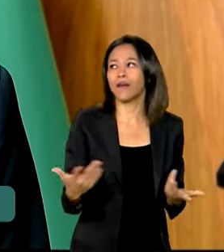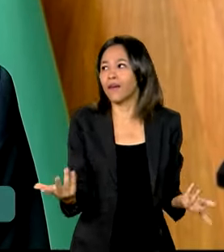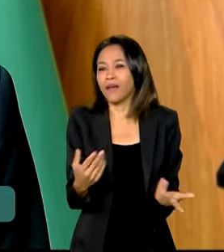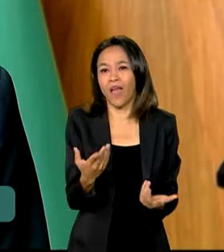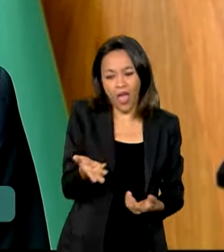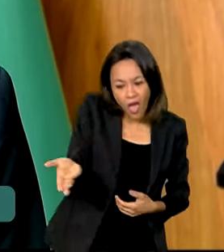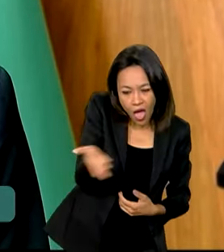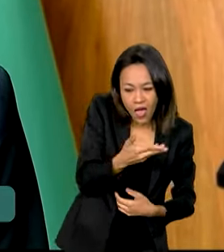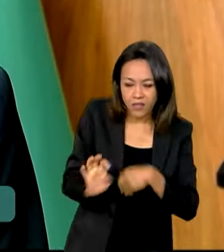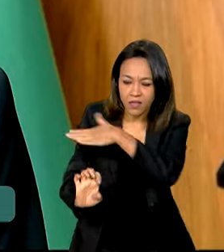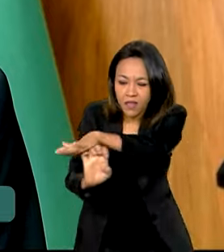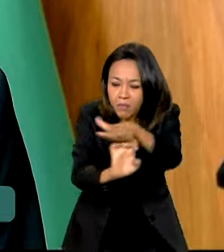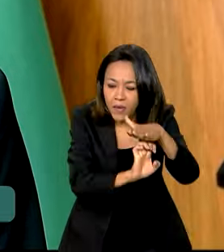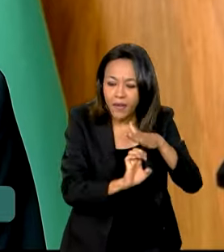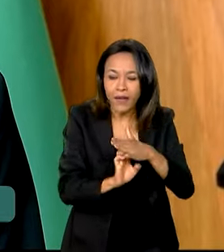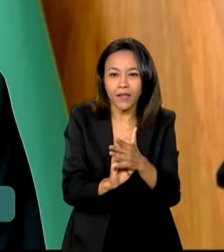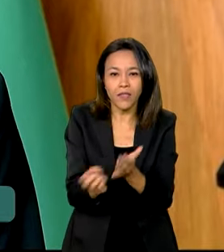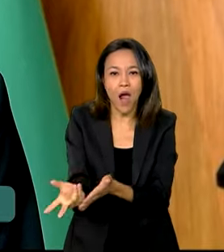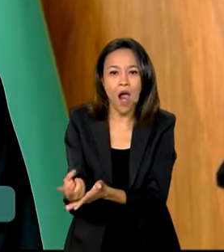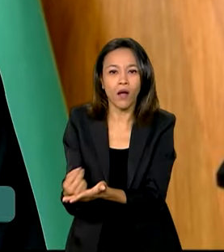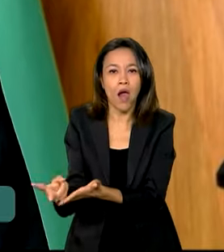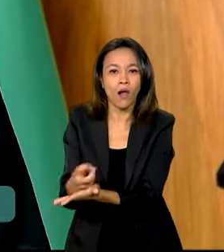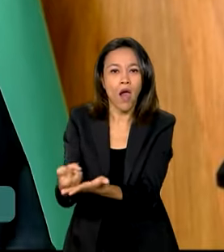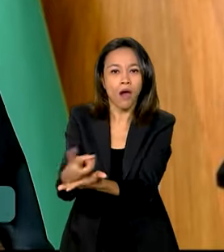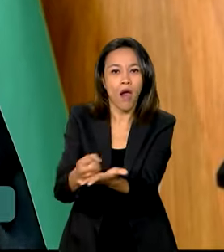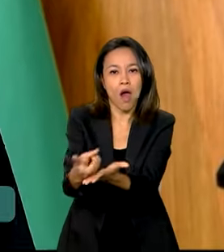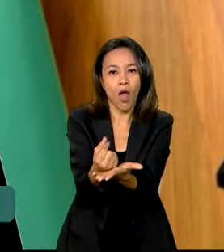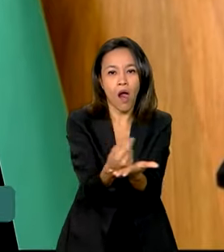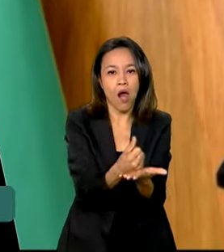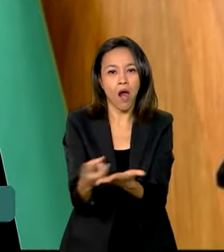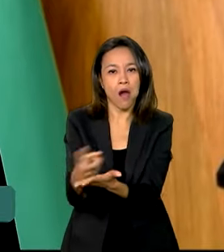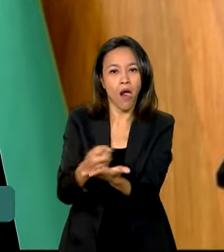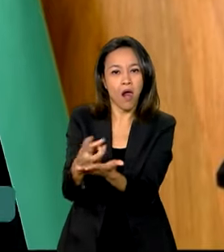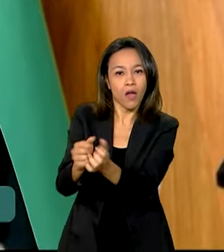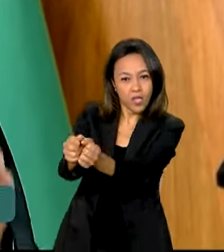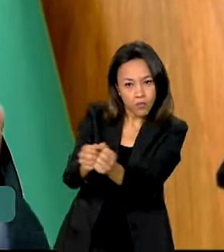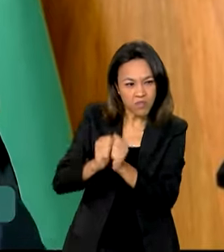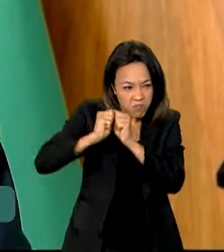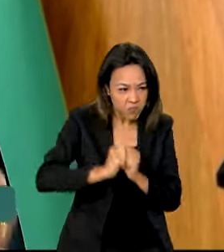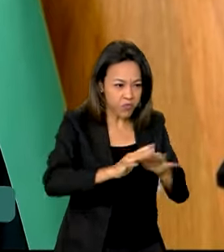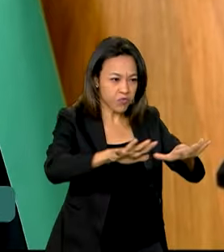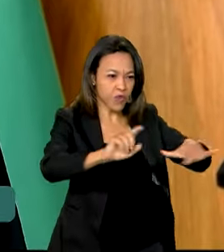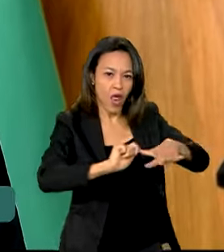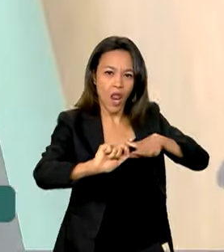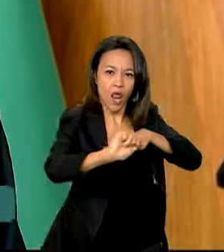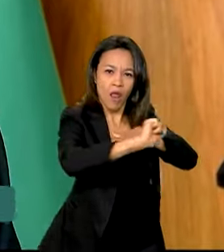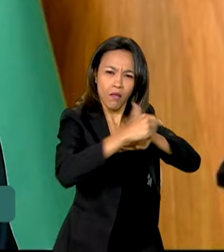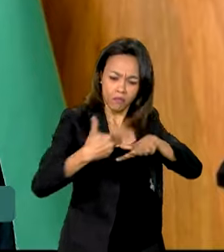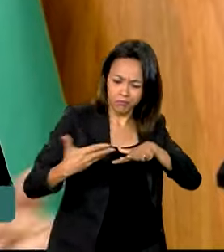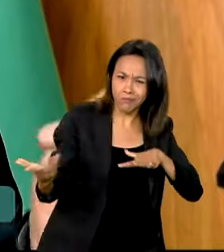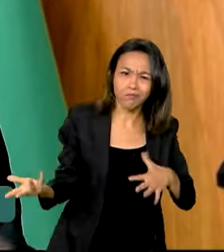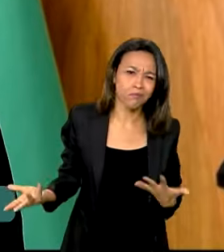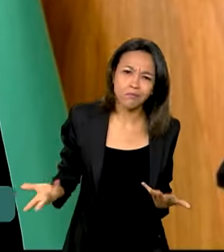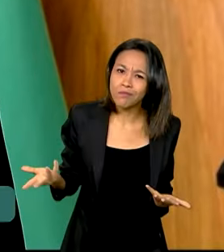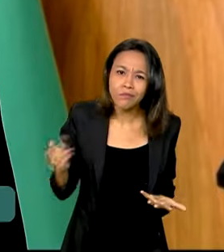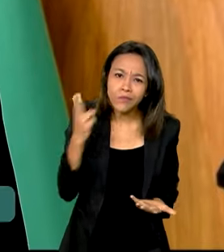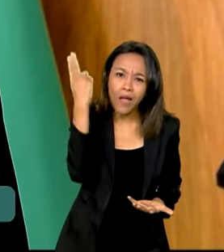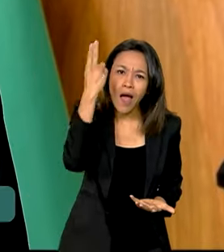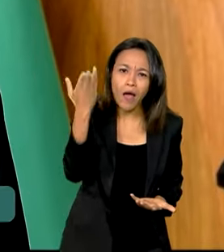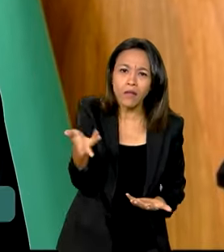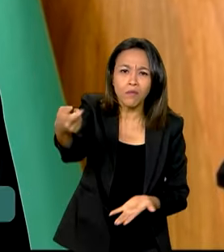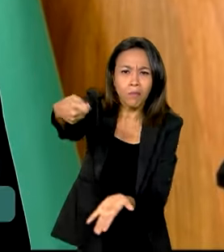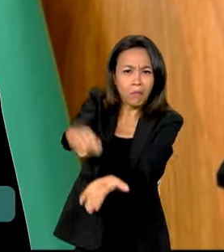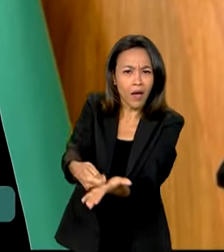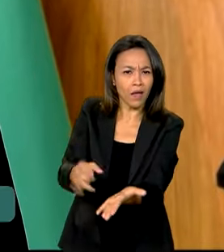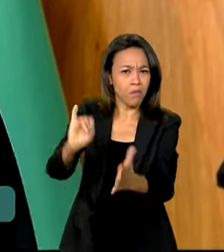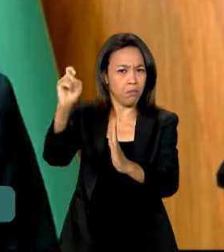empresas continuarem ganhando dinheiro disseminando mentiras, disseminando inverdades. Essas empresas não pagam imposto